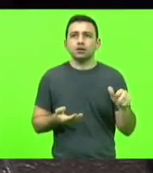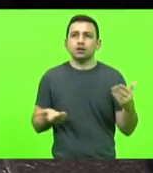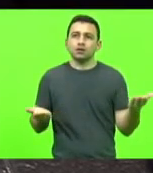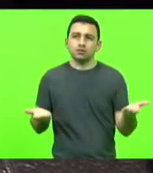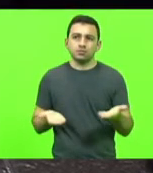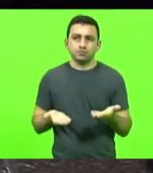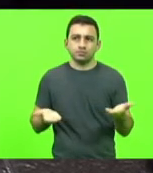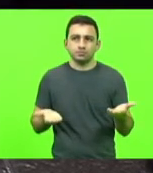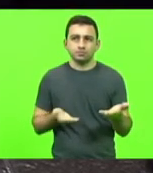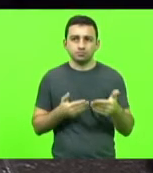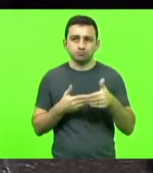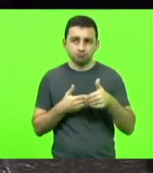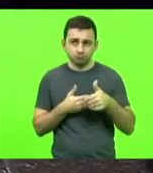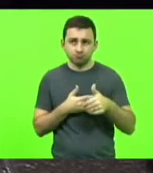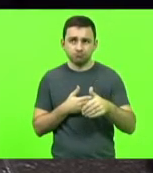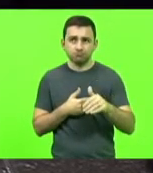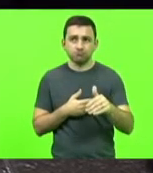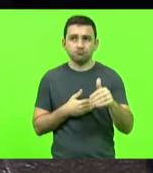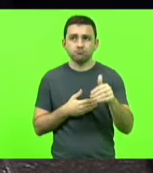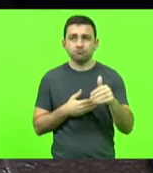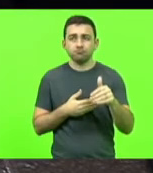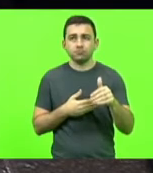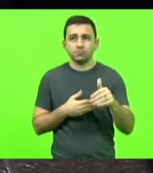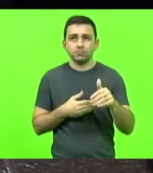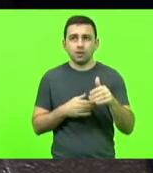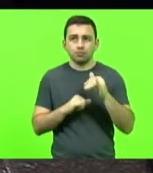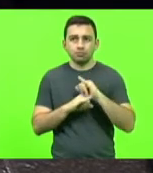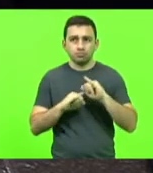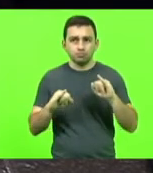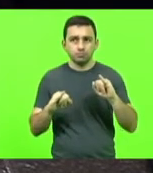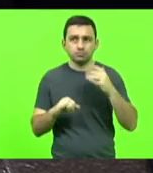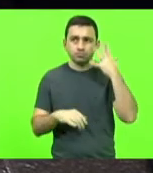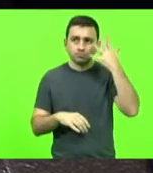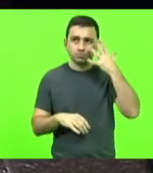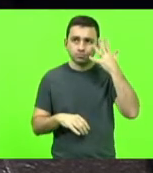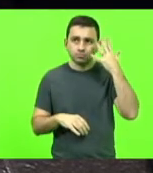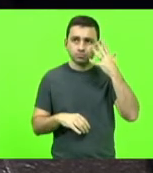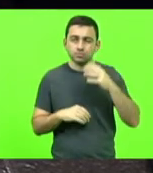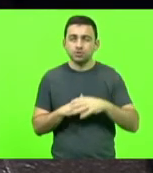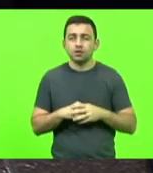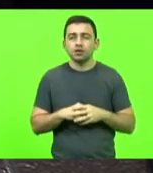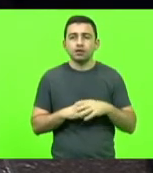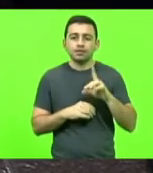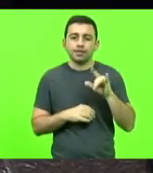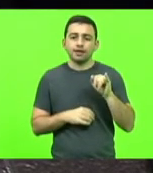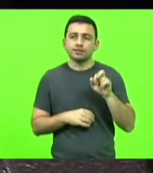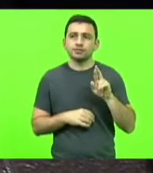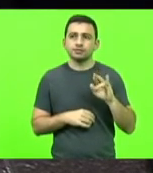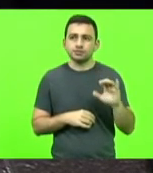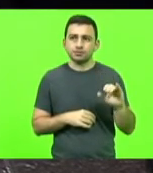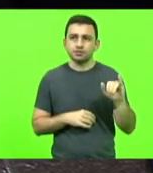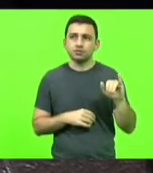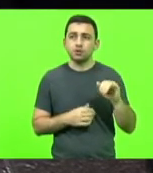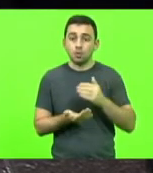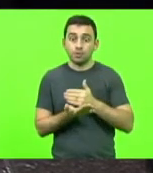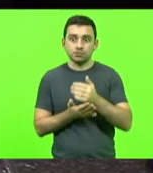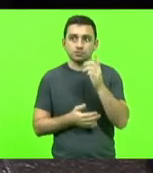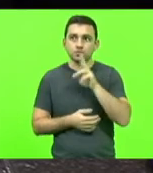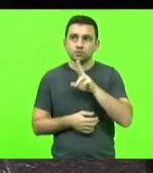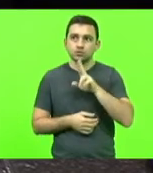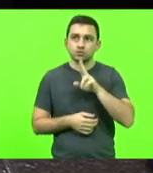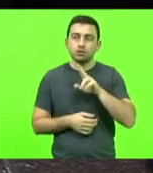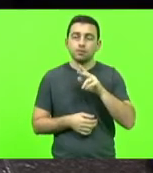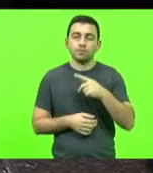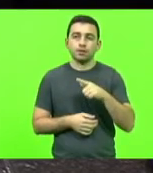através de uma manifestação do deputado Darcy de Matos recebe o caráter de urgência o PL